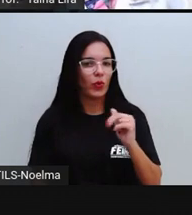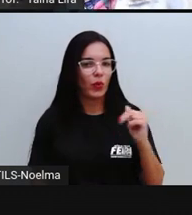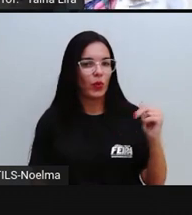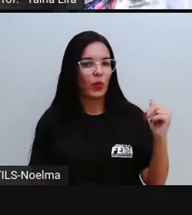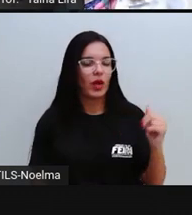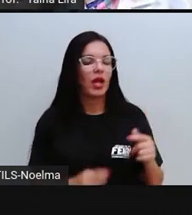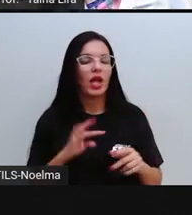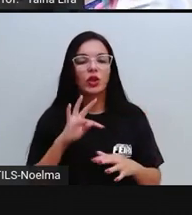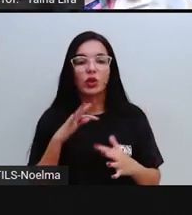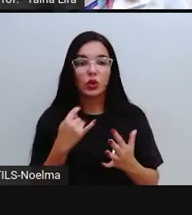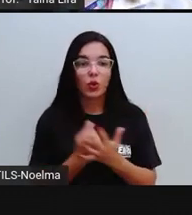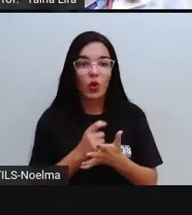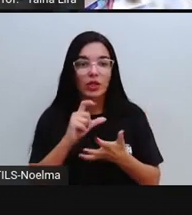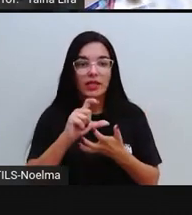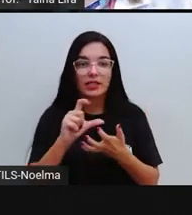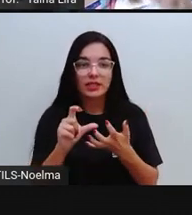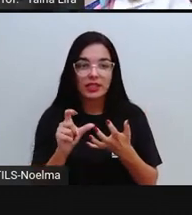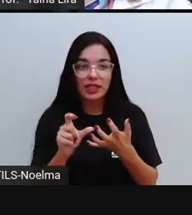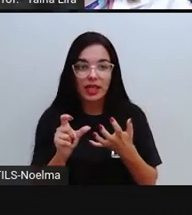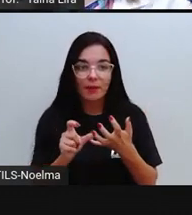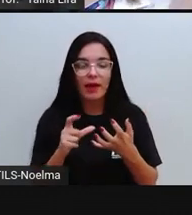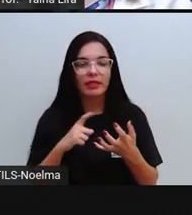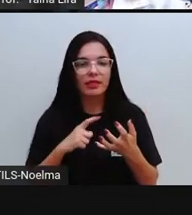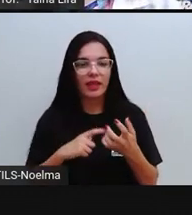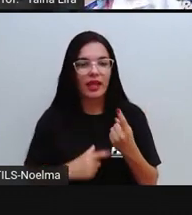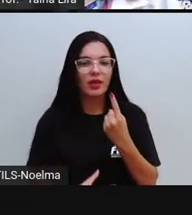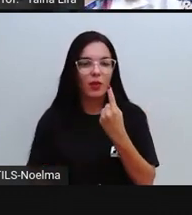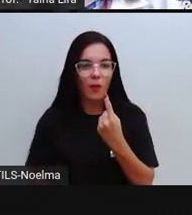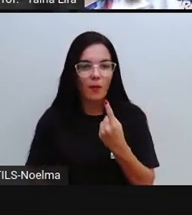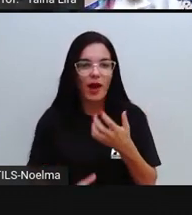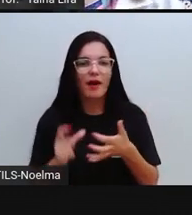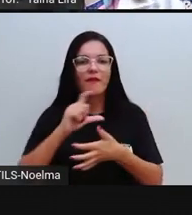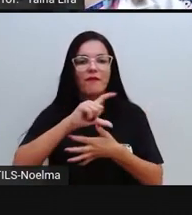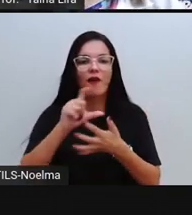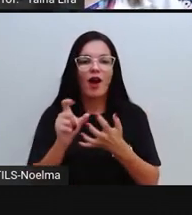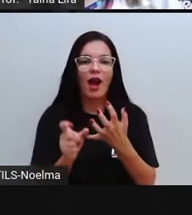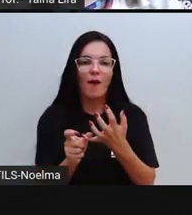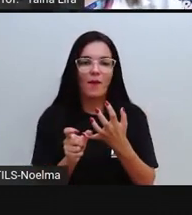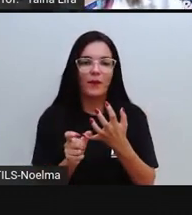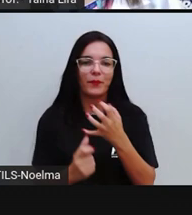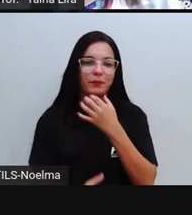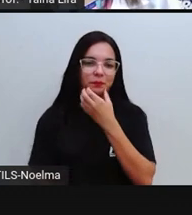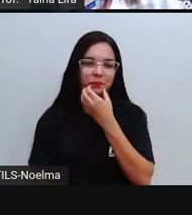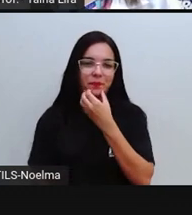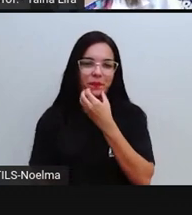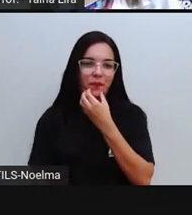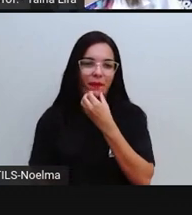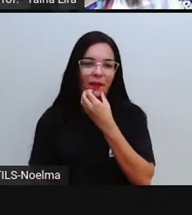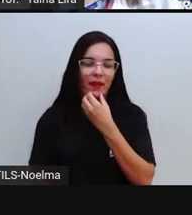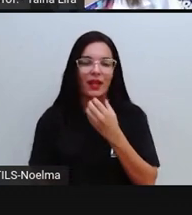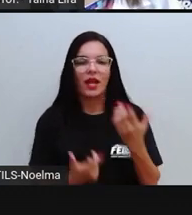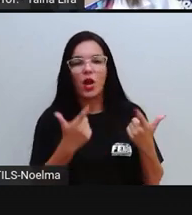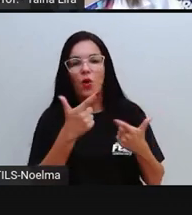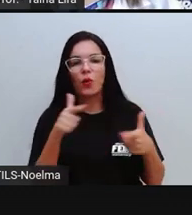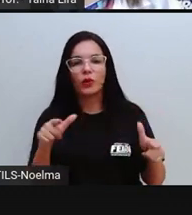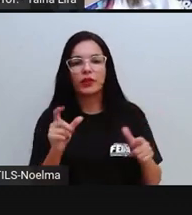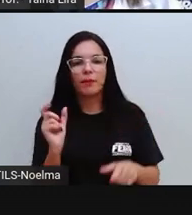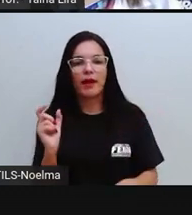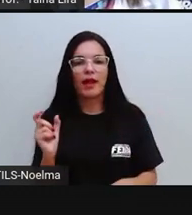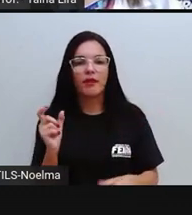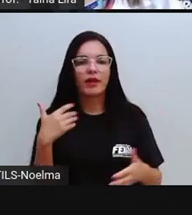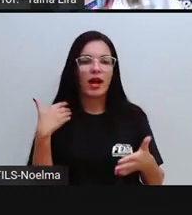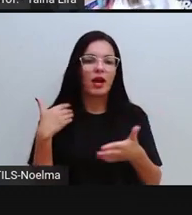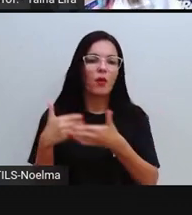Toda sílaba tem uma vogal, pelo menos uma vogal, tá bom? Olha lá, outra palavra,